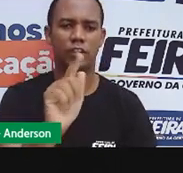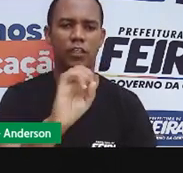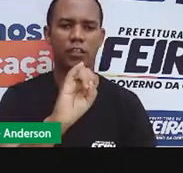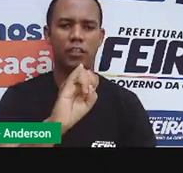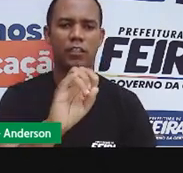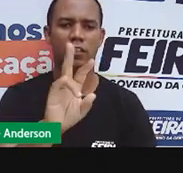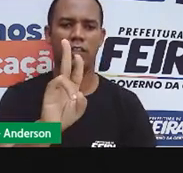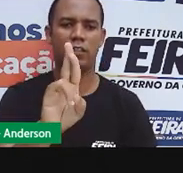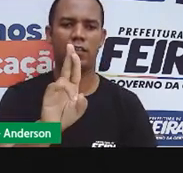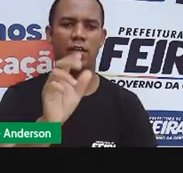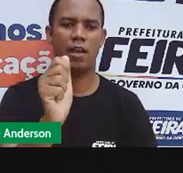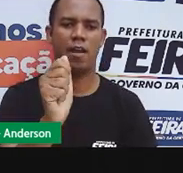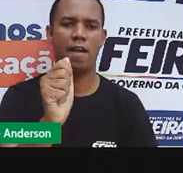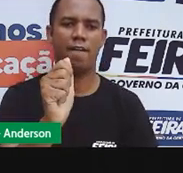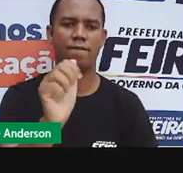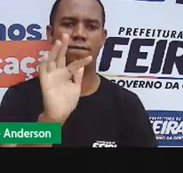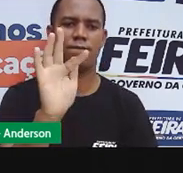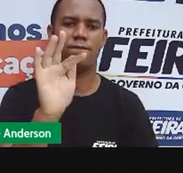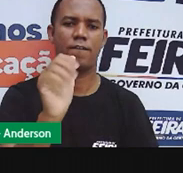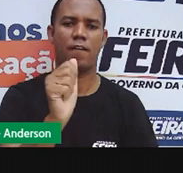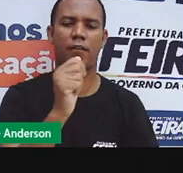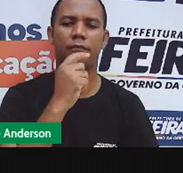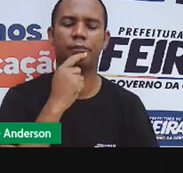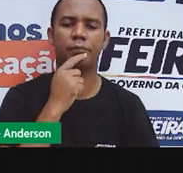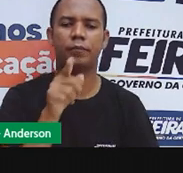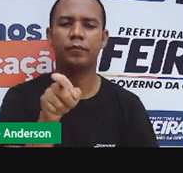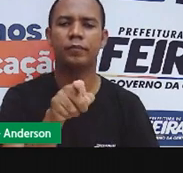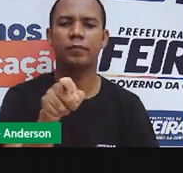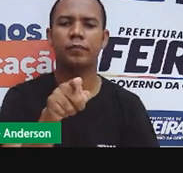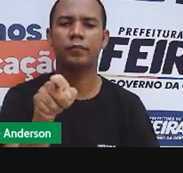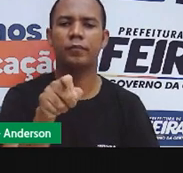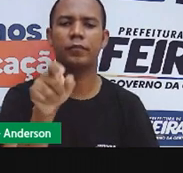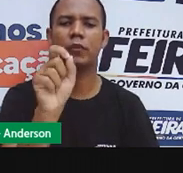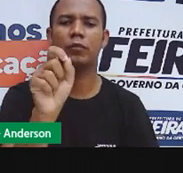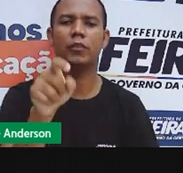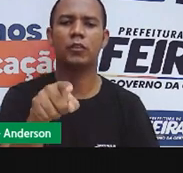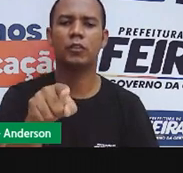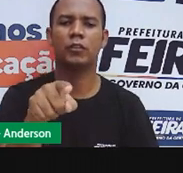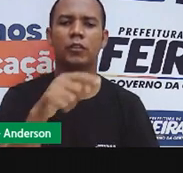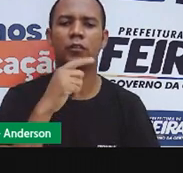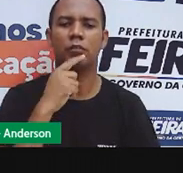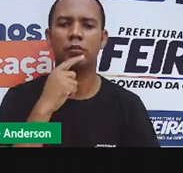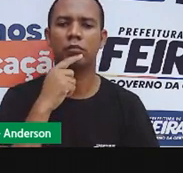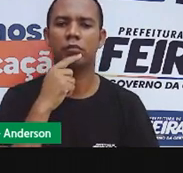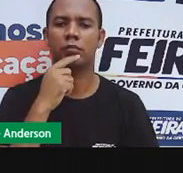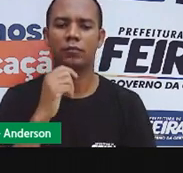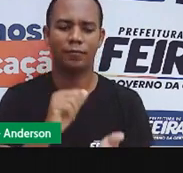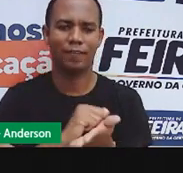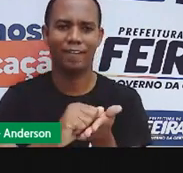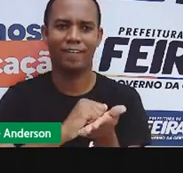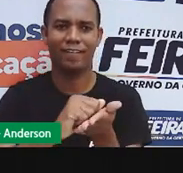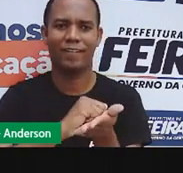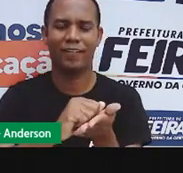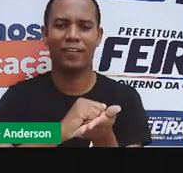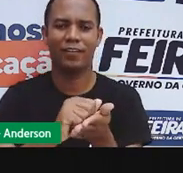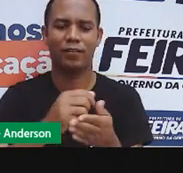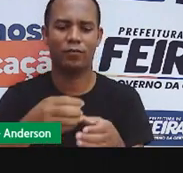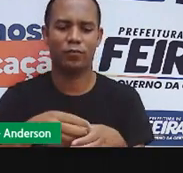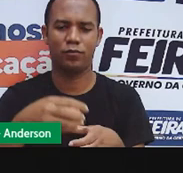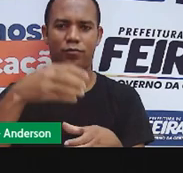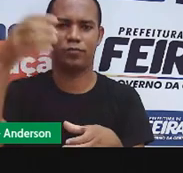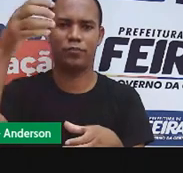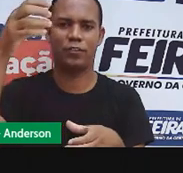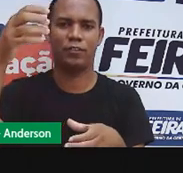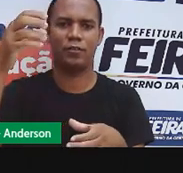Girafa. E esse que segura a lâmpada? Isso. Qual o nome daquilo que sai da lâmpada quando a gente